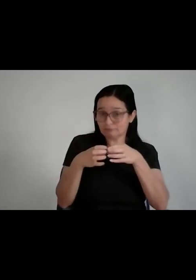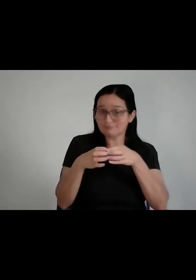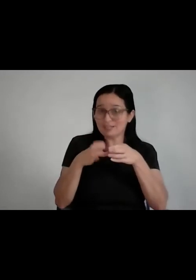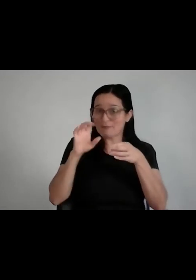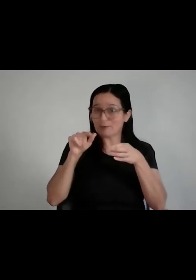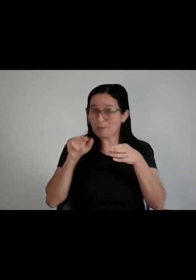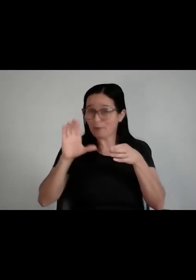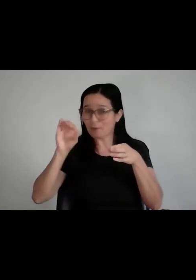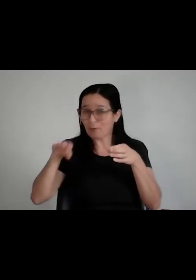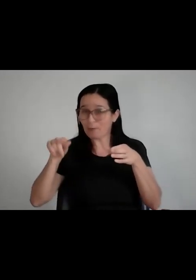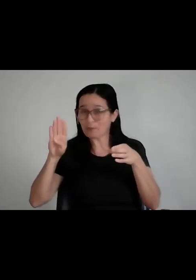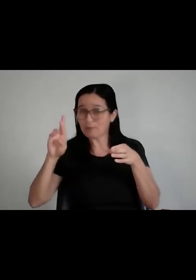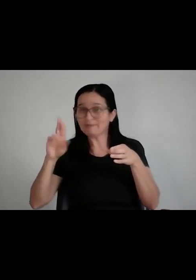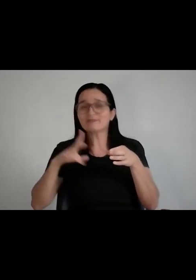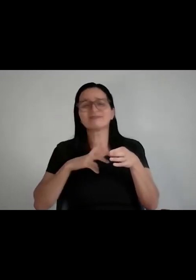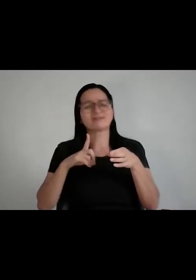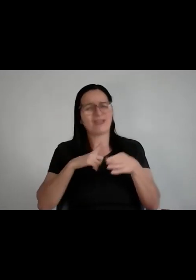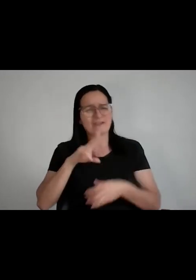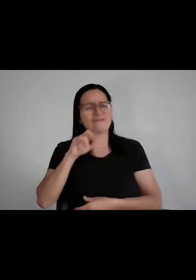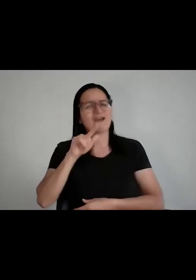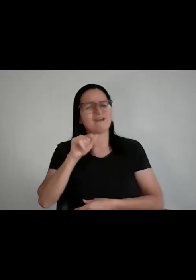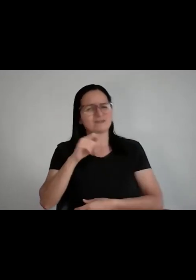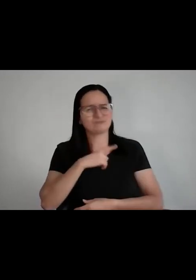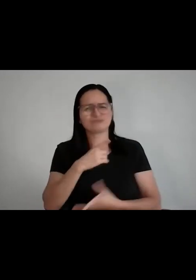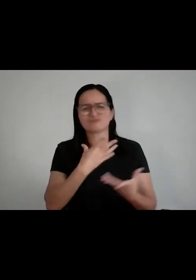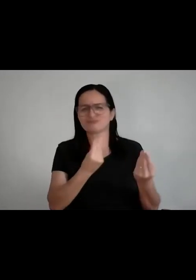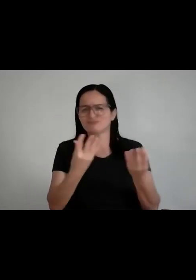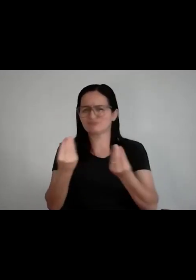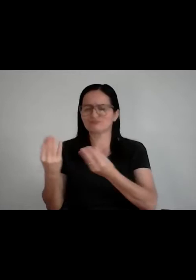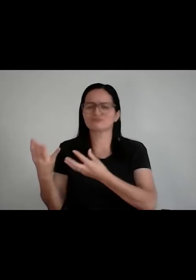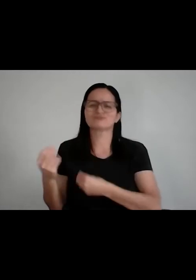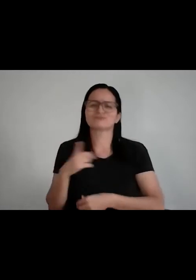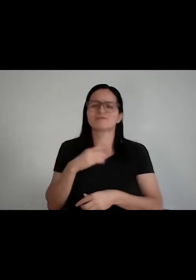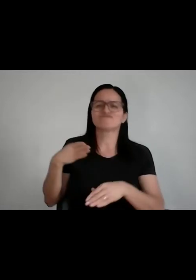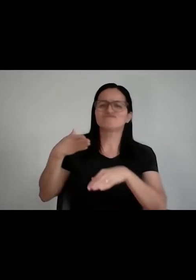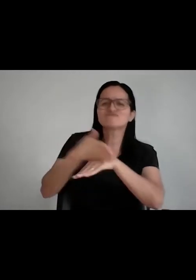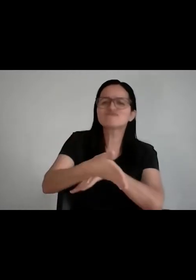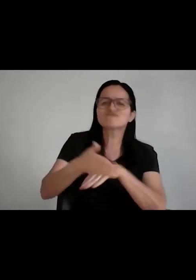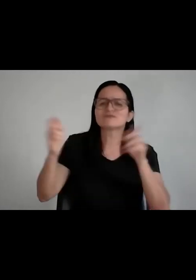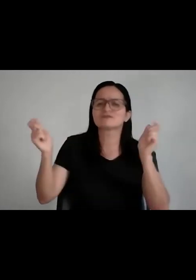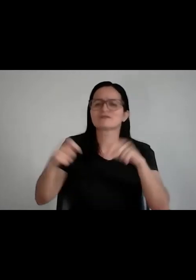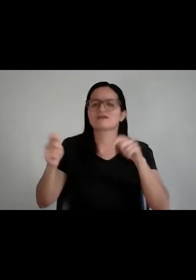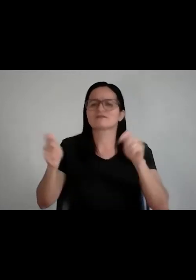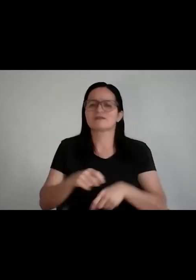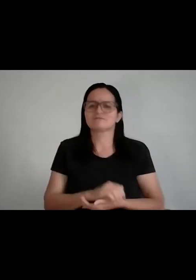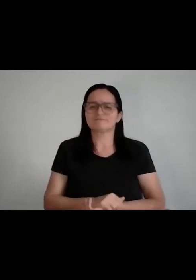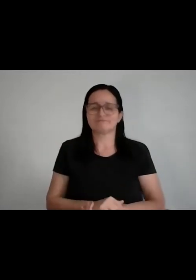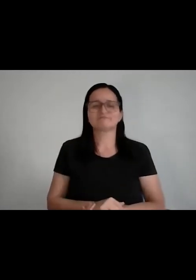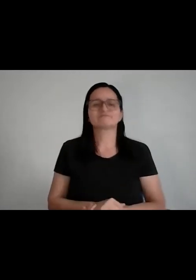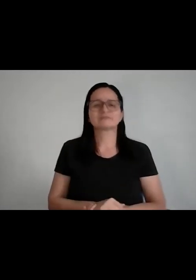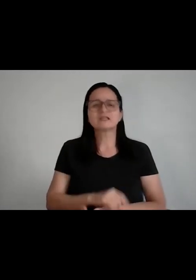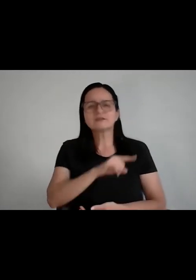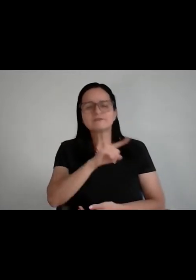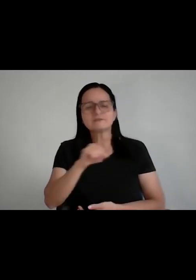muitas vagas lá para a galera, então é isso, cara, é conversar com, é estar no LinkedIn,